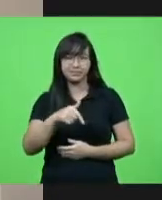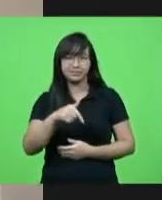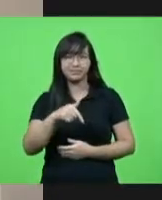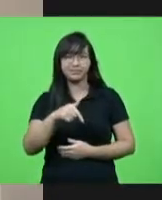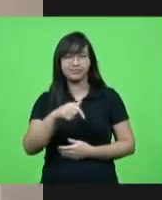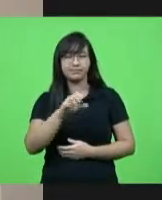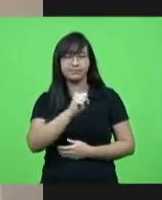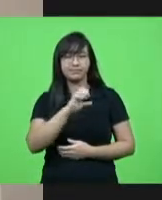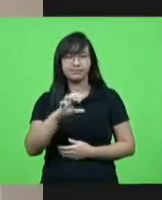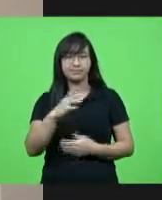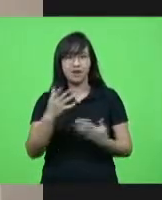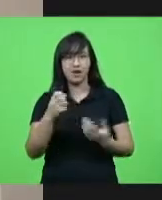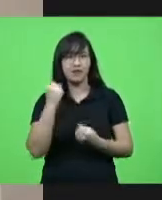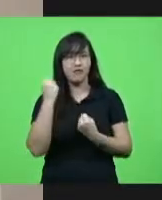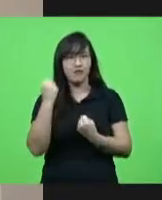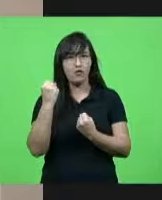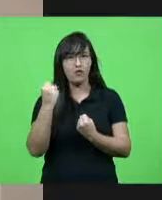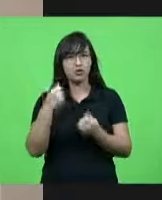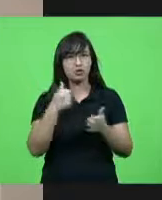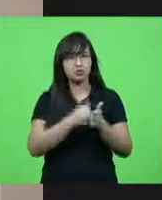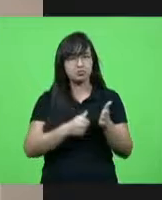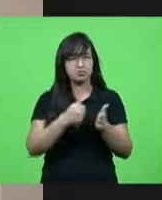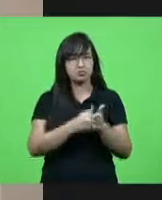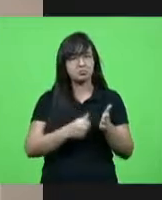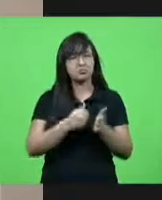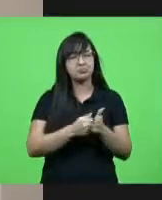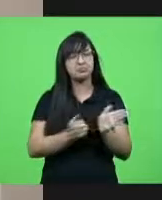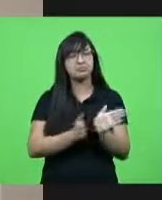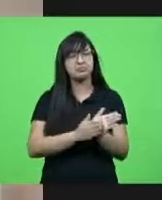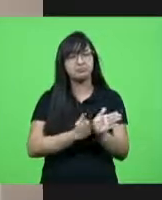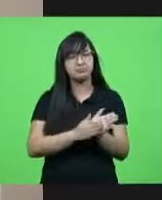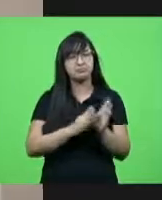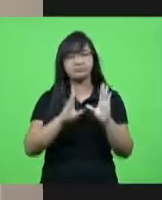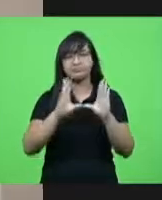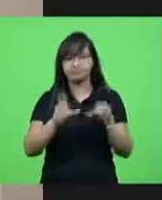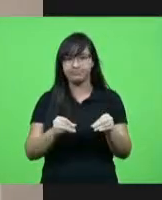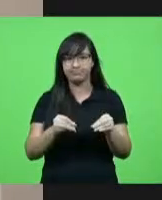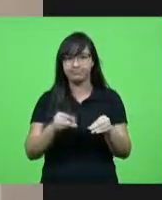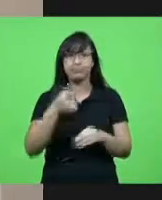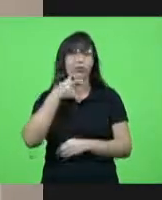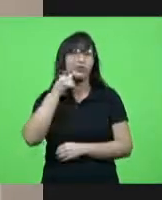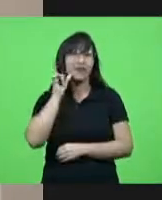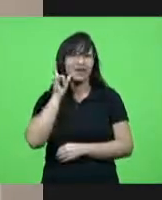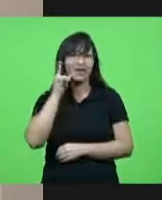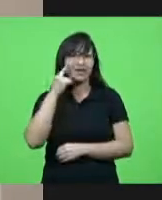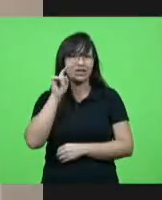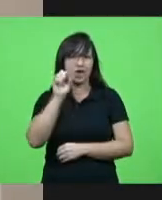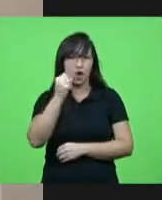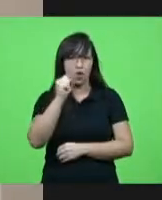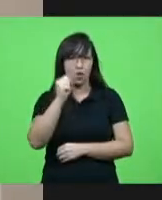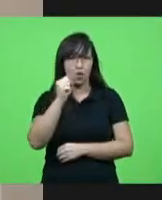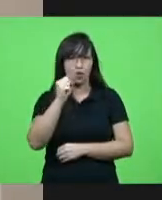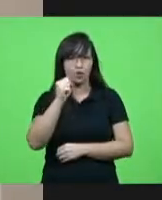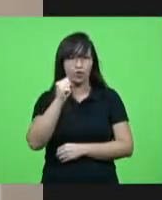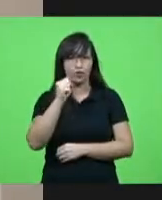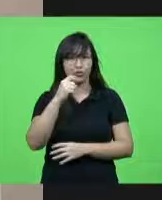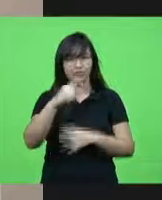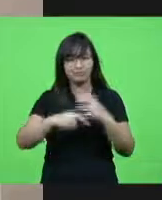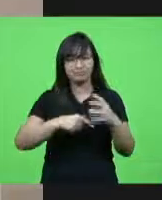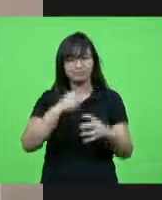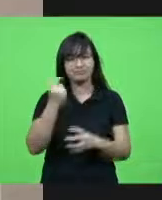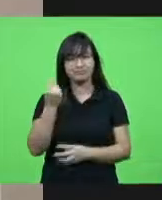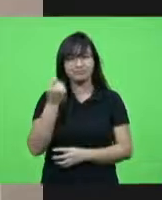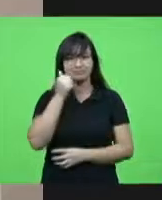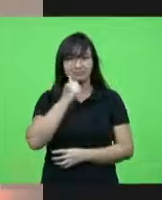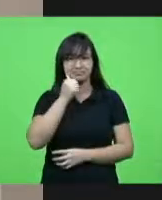fortes batalhadoras parabenizá-las a todas pelo dia de ontem mas não só pelo dia de ontem obviamente mas